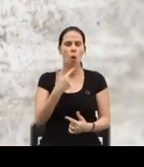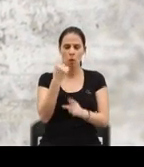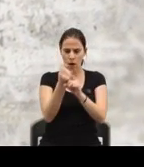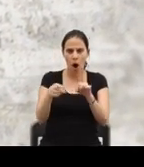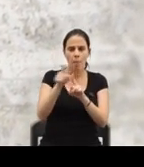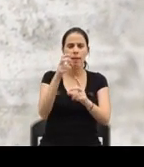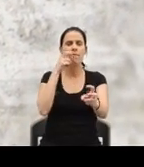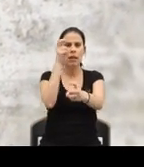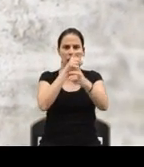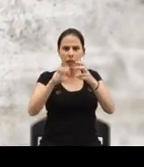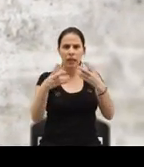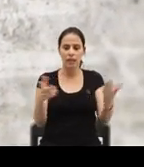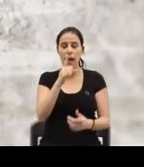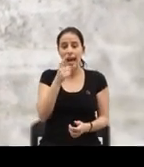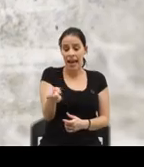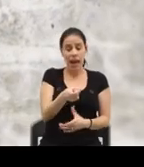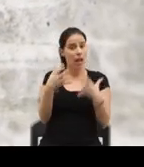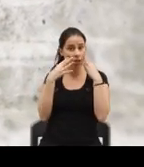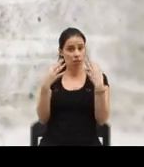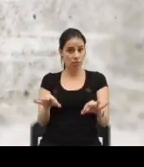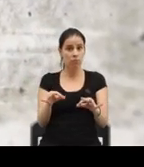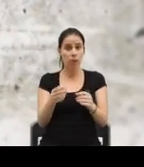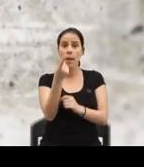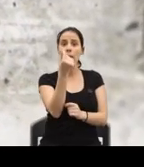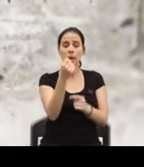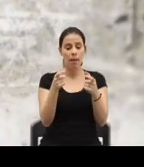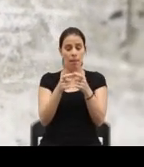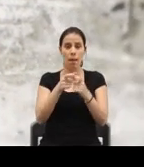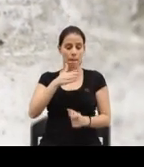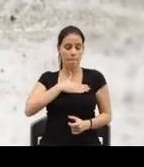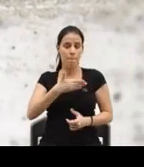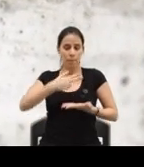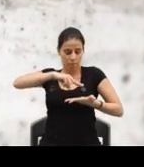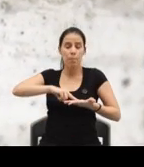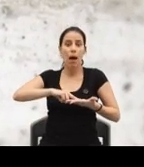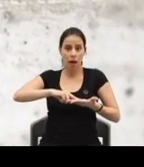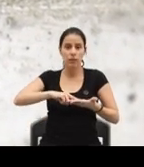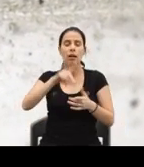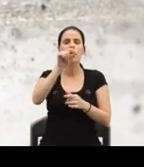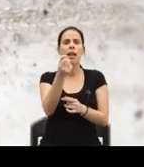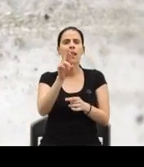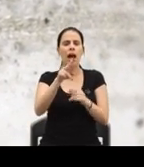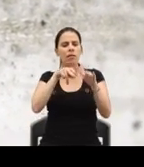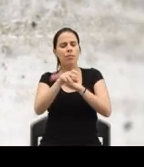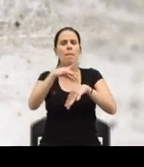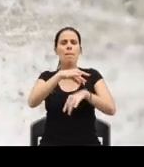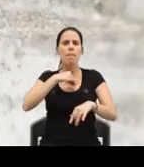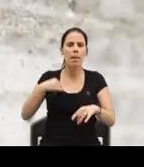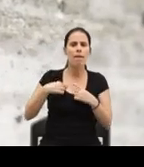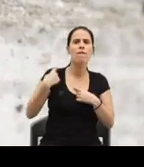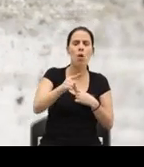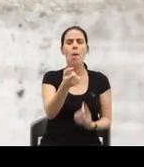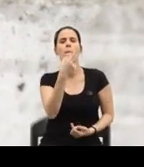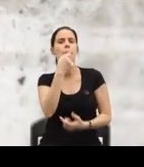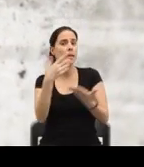aumento da eletricidade, do gás natural, dos preços dos bilhetes e passos sociais, das taxas moderadoras, dos